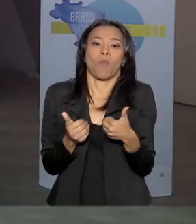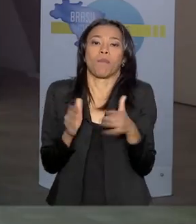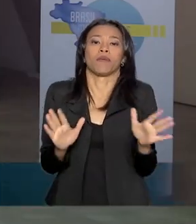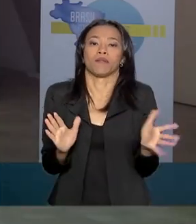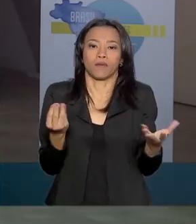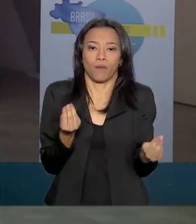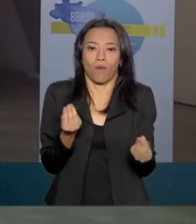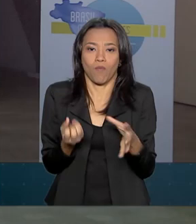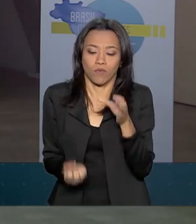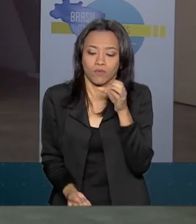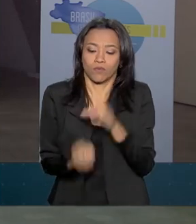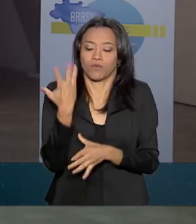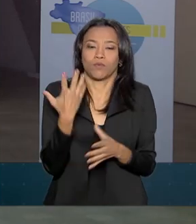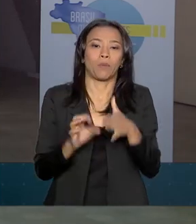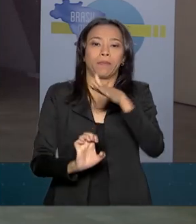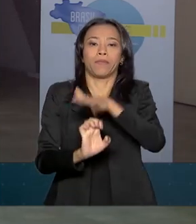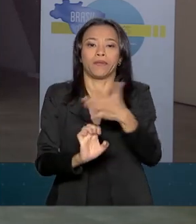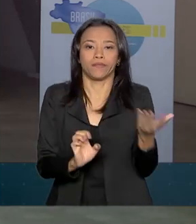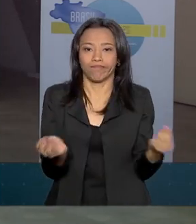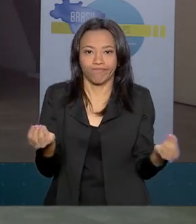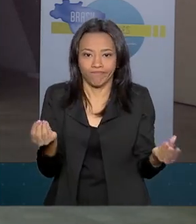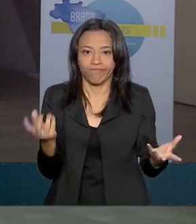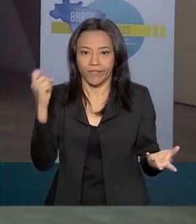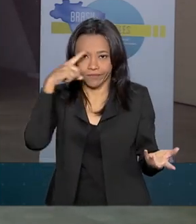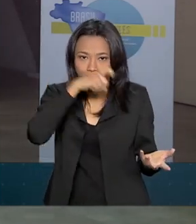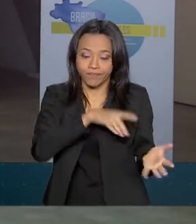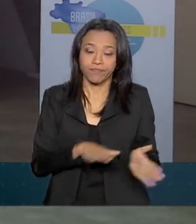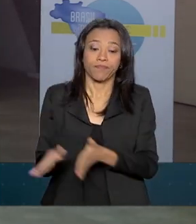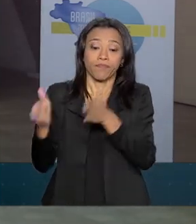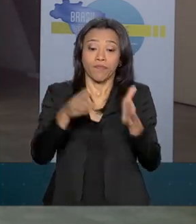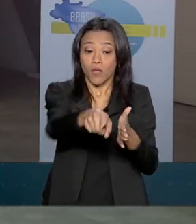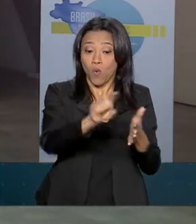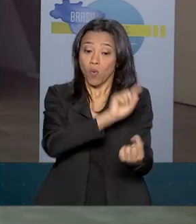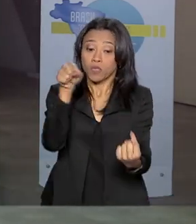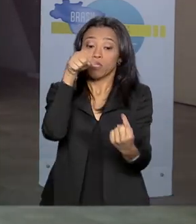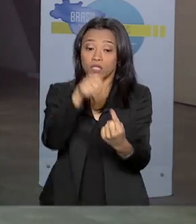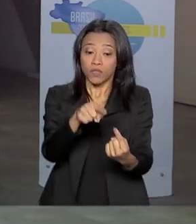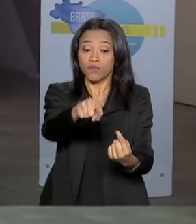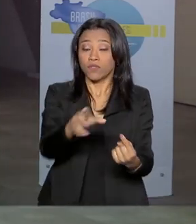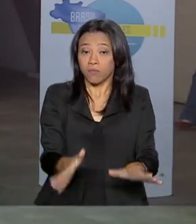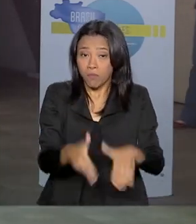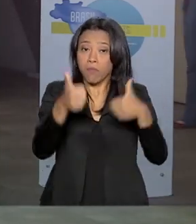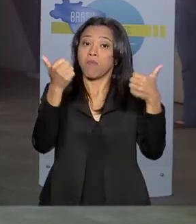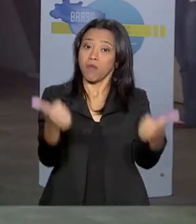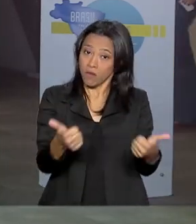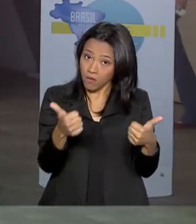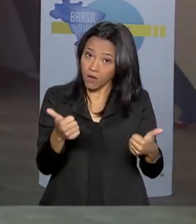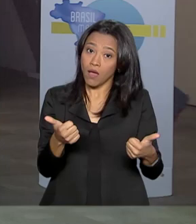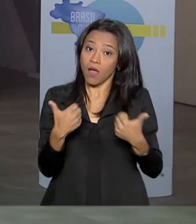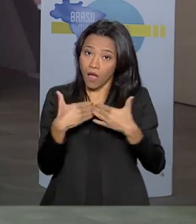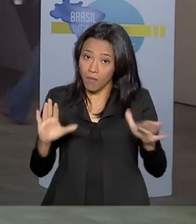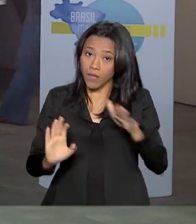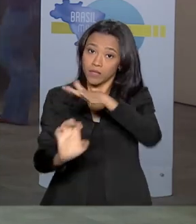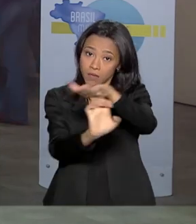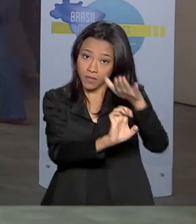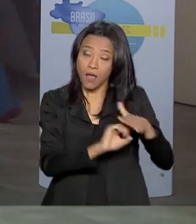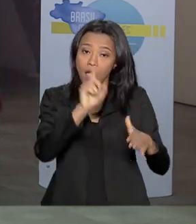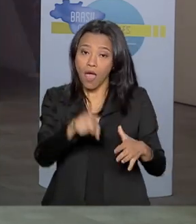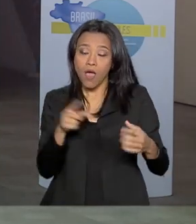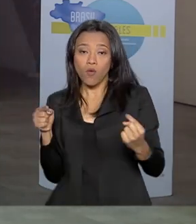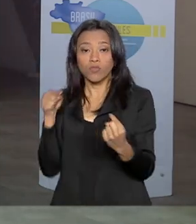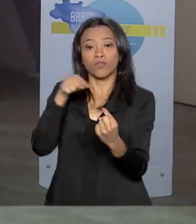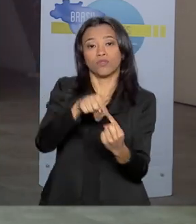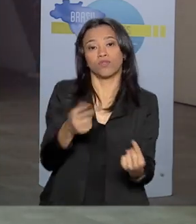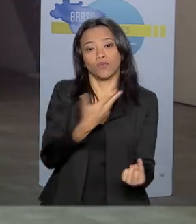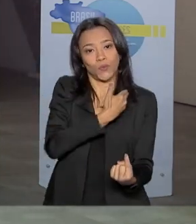Desburocratizar e simplificar a vida do empreendedor e assim melhorar o ambiente de negócios no país estão entre as principais metas do